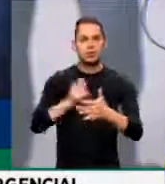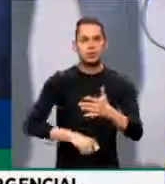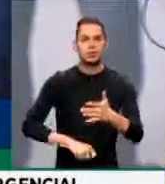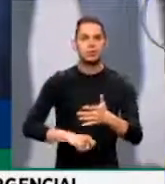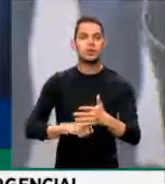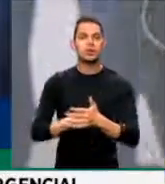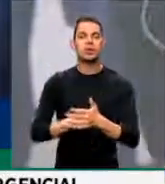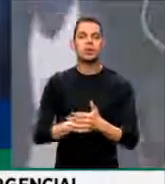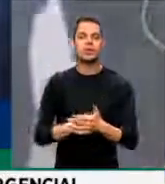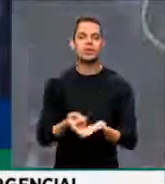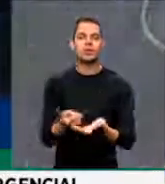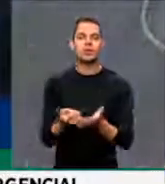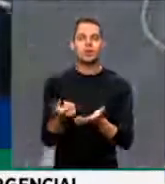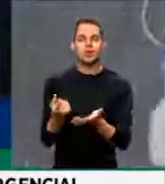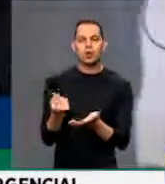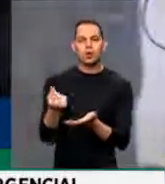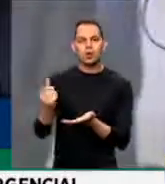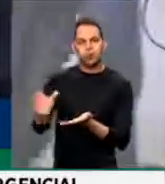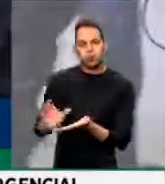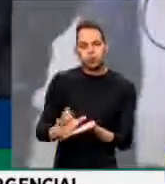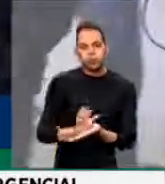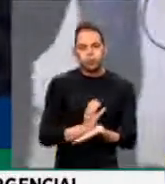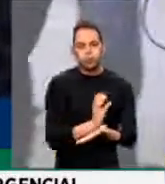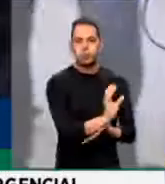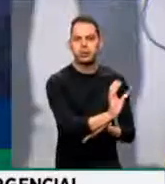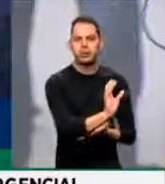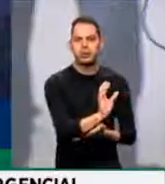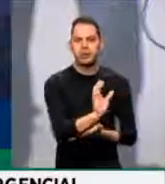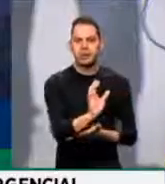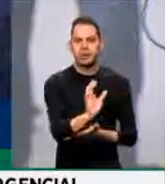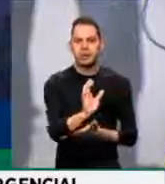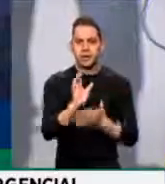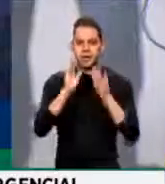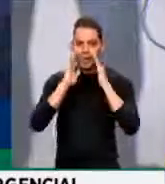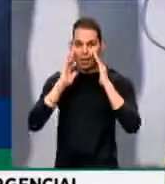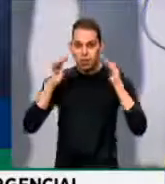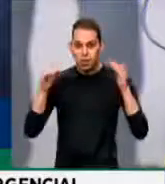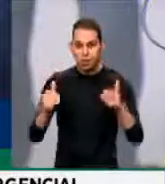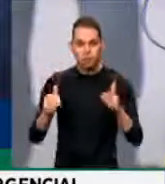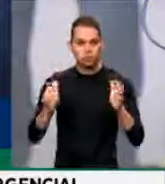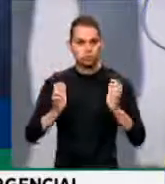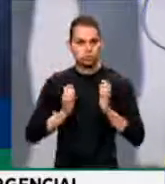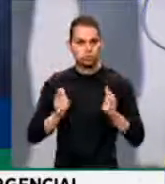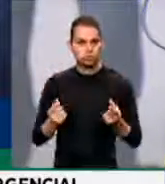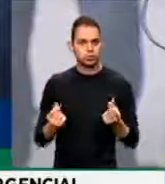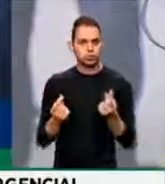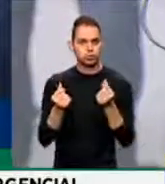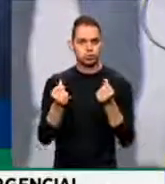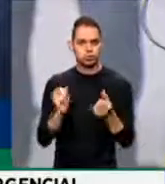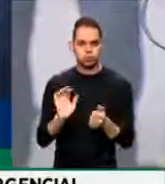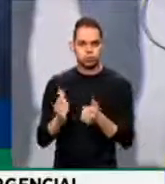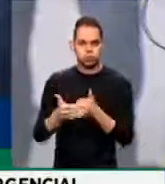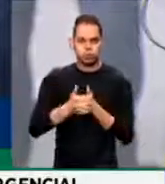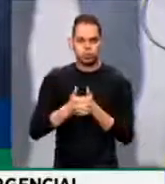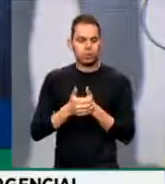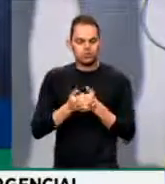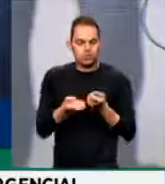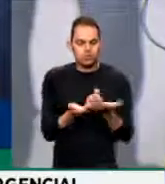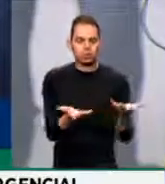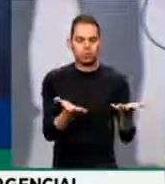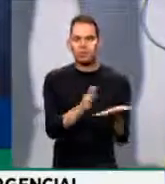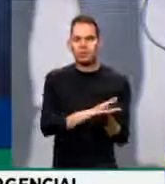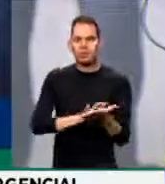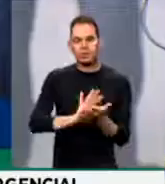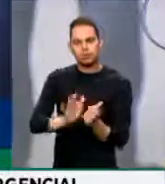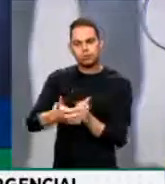é hobby-wood às avessas. Ou seja, na verdade, concentra a riqueza em vez de distribuir riqueza. Então, sinceramente, a nossa